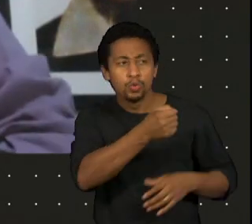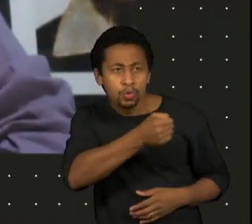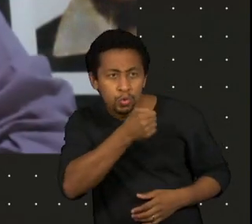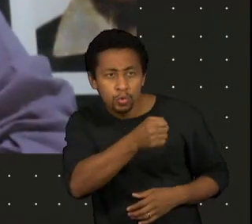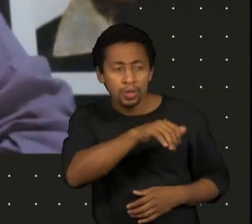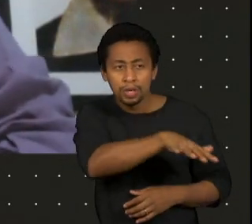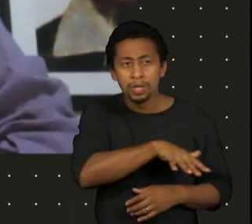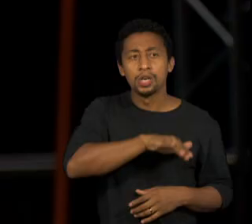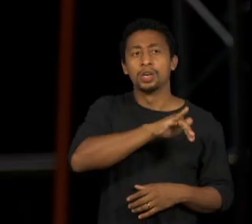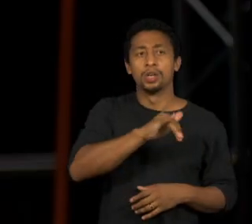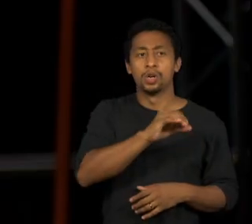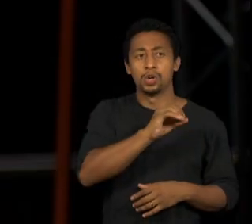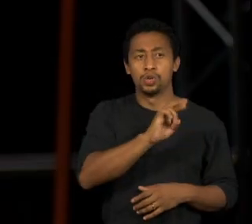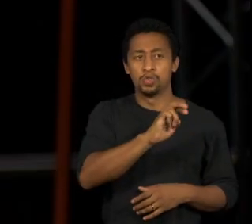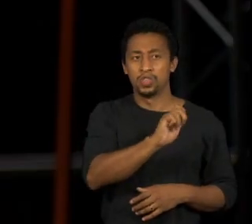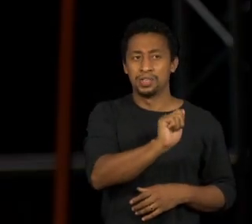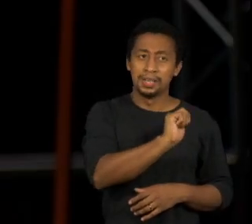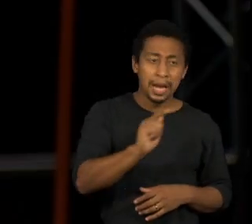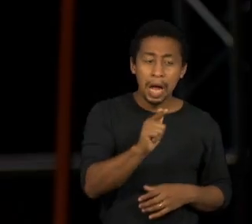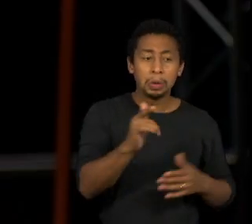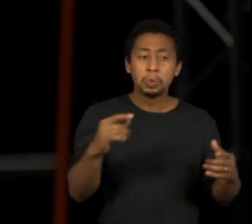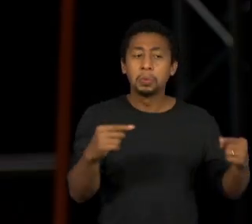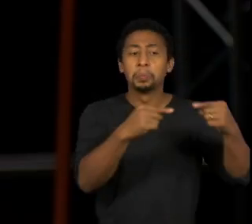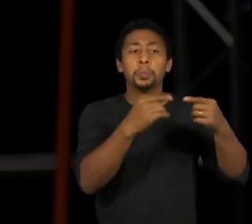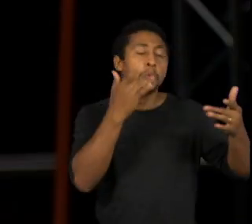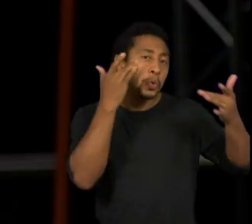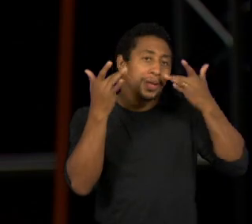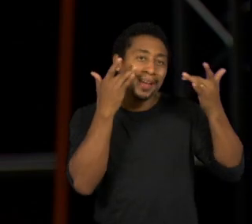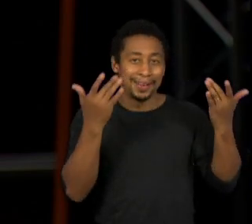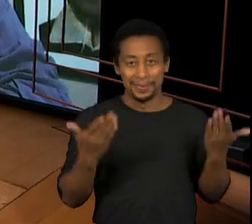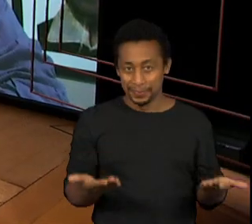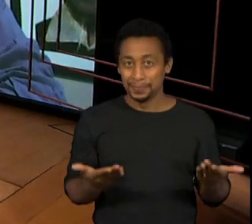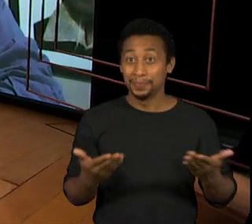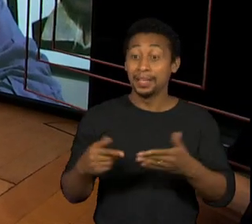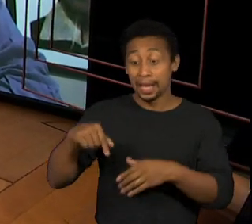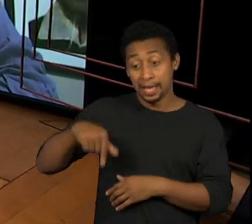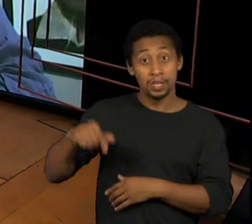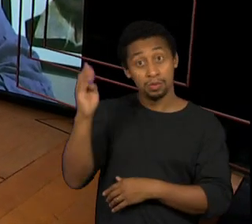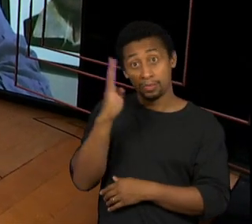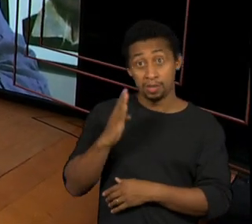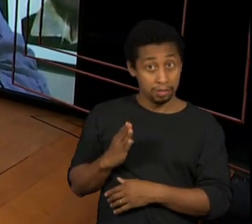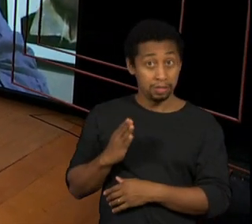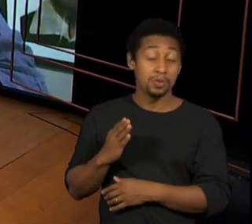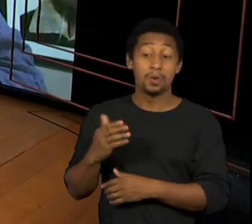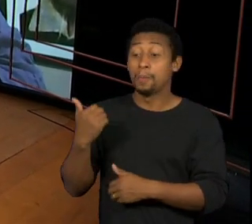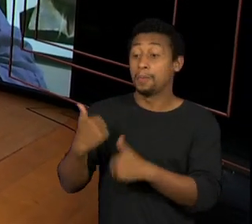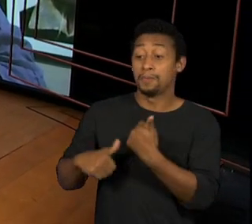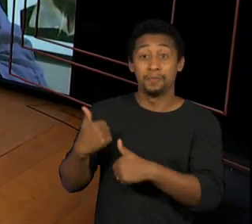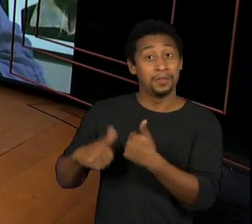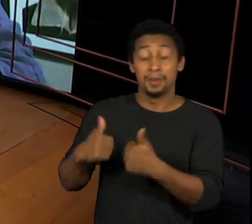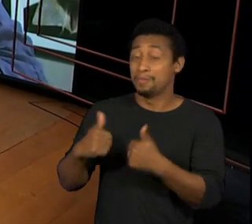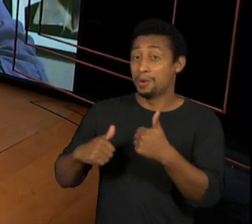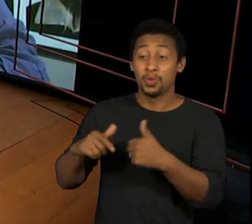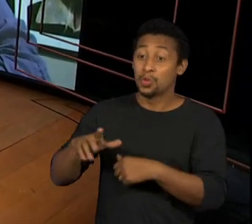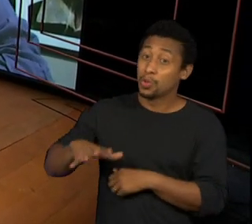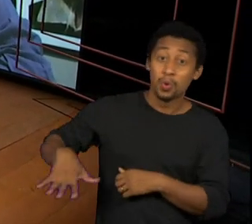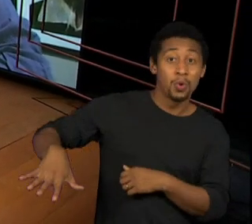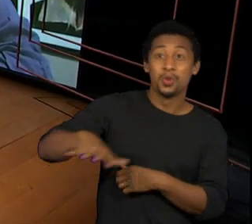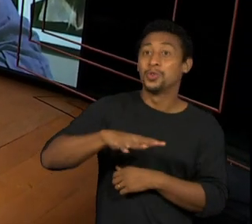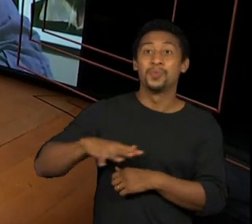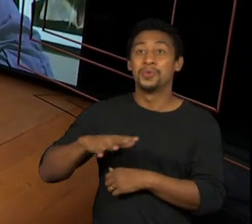escreveu, que era delicioso, que no Brasil o futebol é popular. E é popular por quê? Porque todo mundo, de alguma forma,